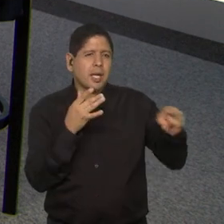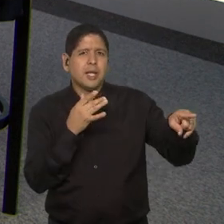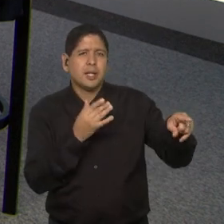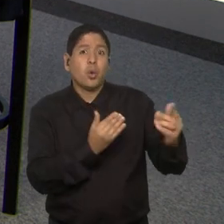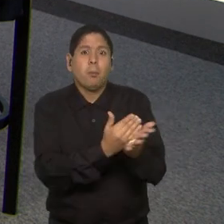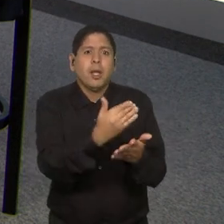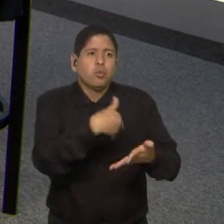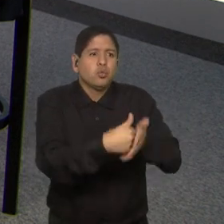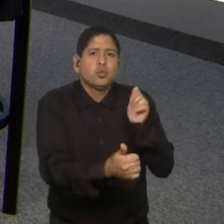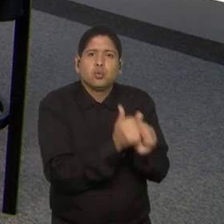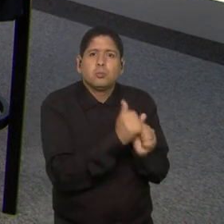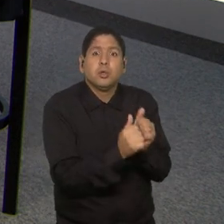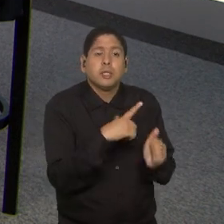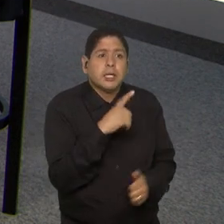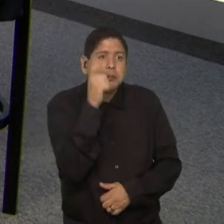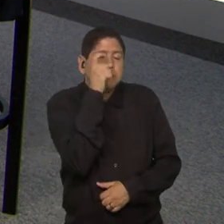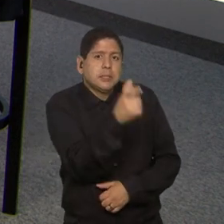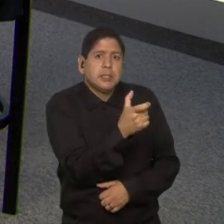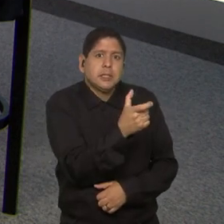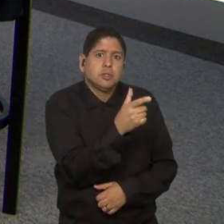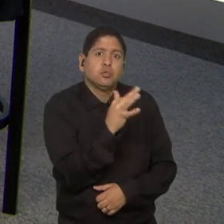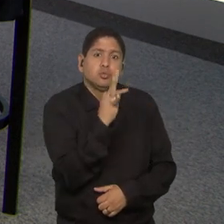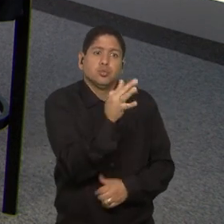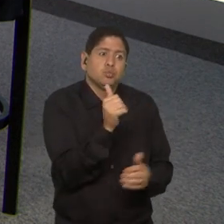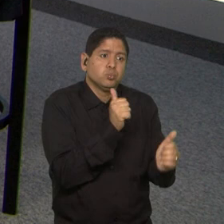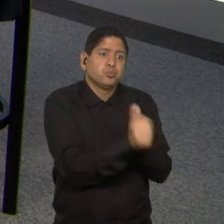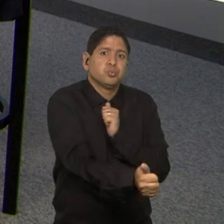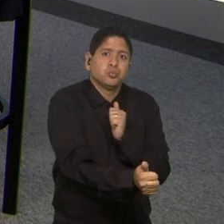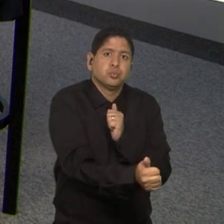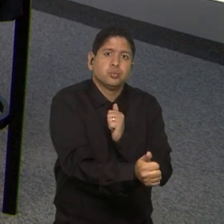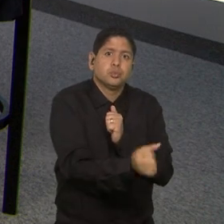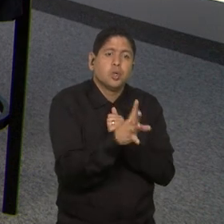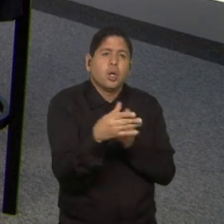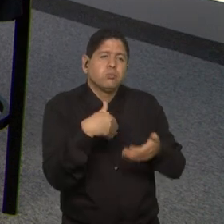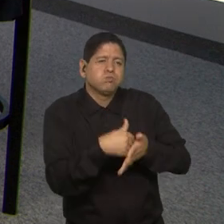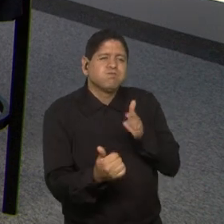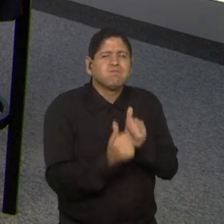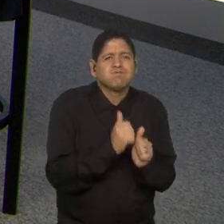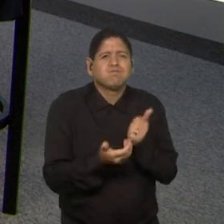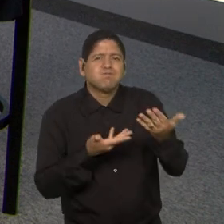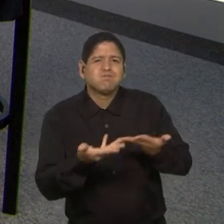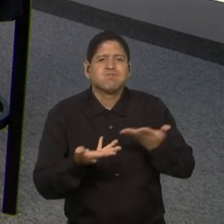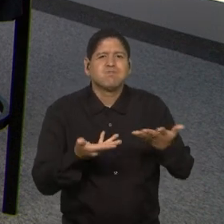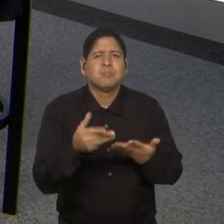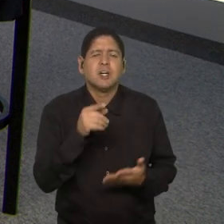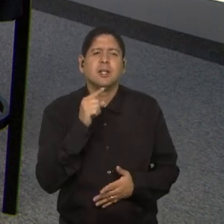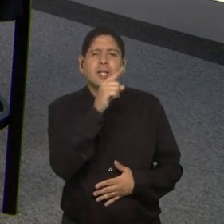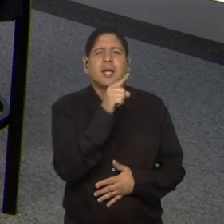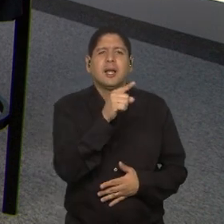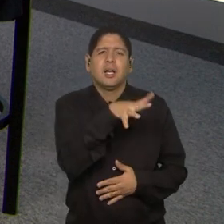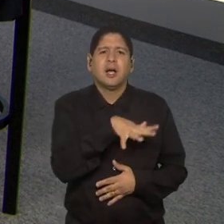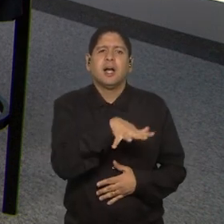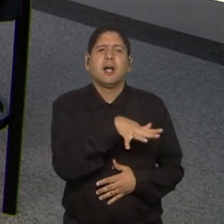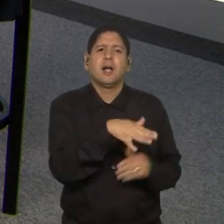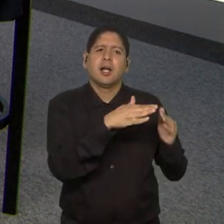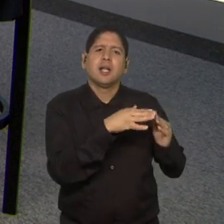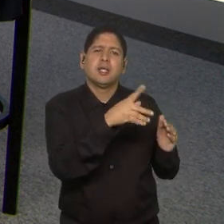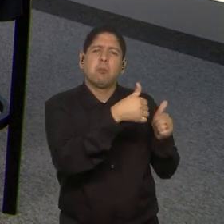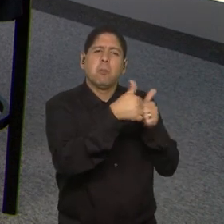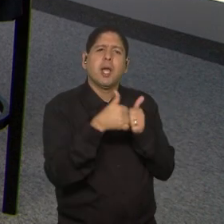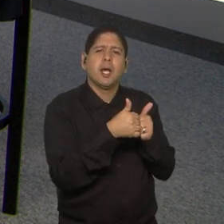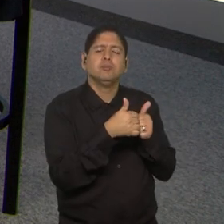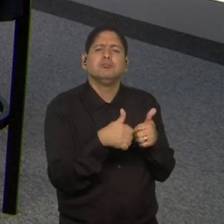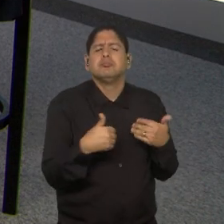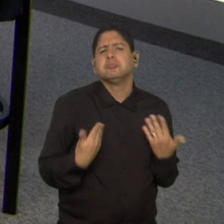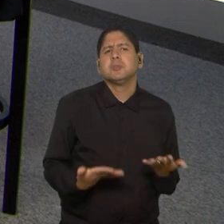futebol, que tem interesse, de repente, de ser jogadora ou, enfim, quer jogar sua peladinha no seu bairro e tudo mais. O que é que